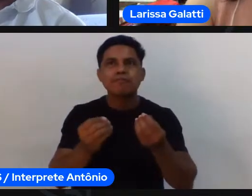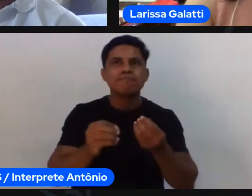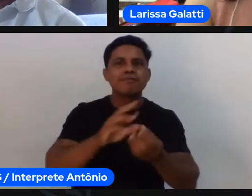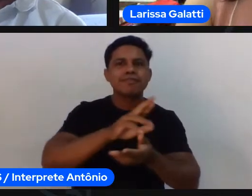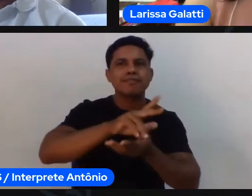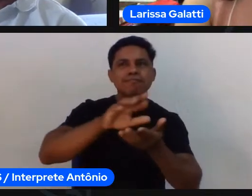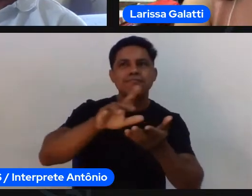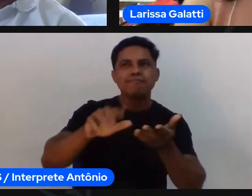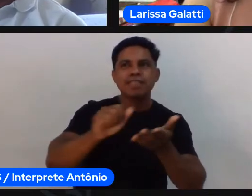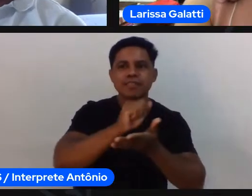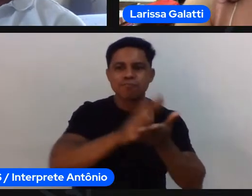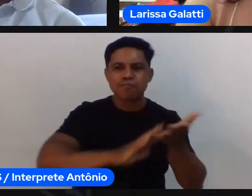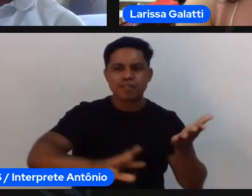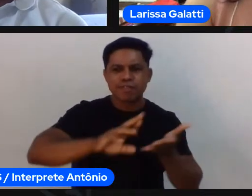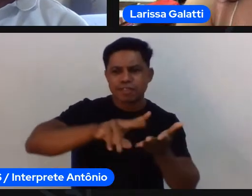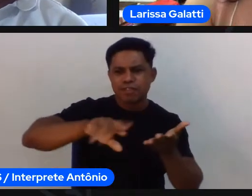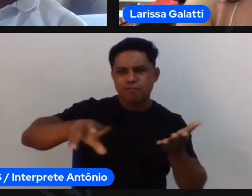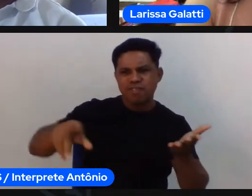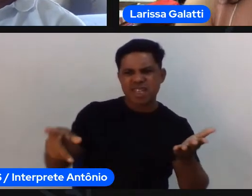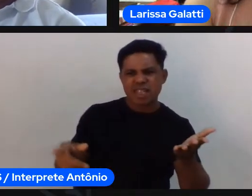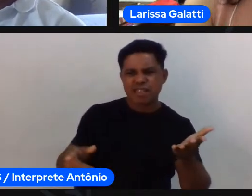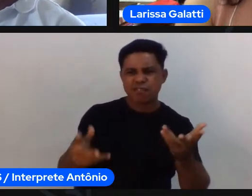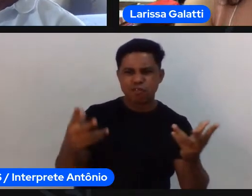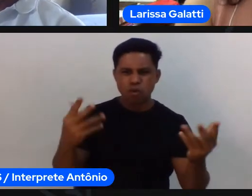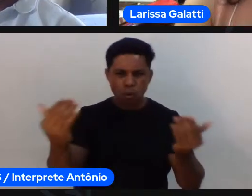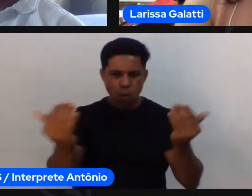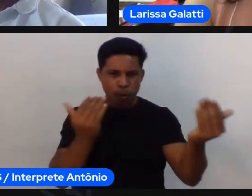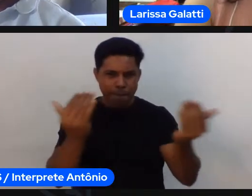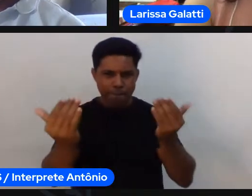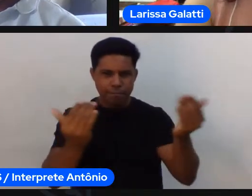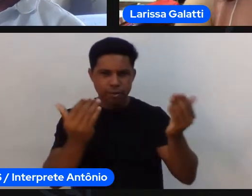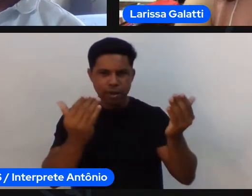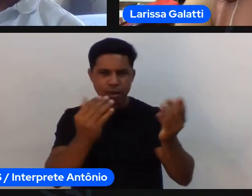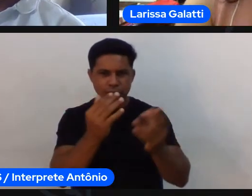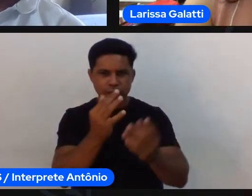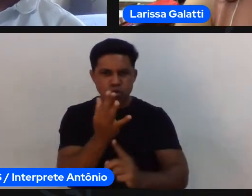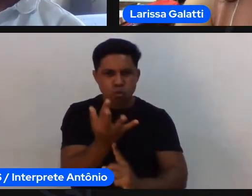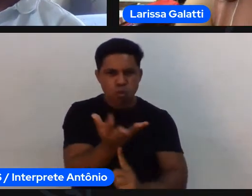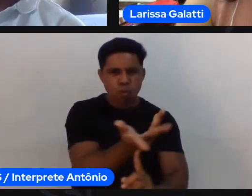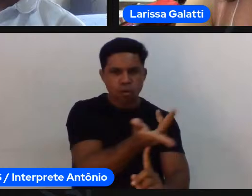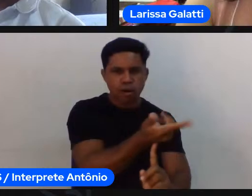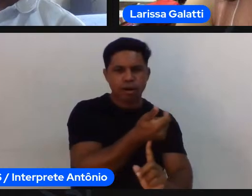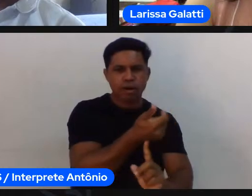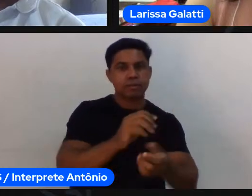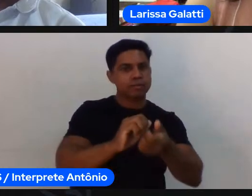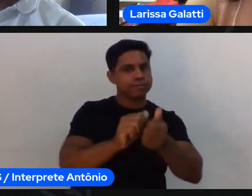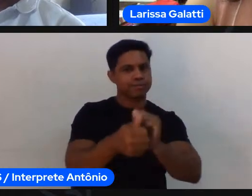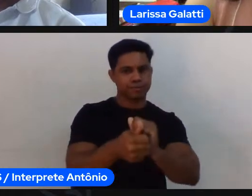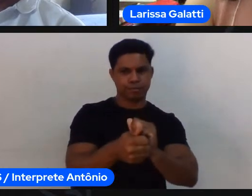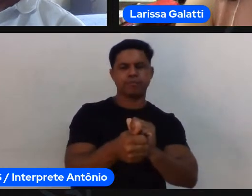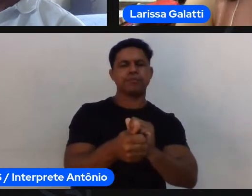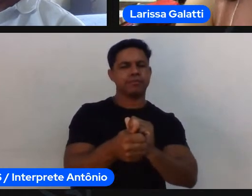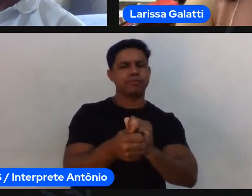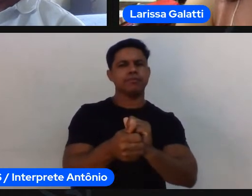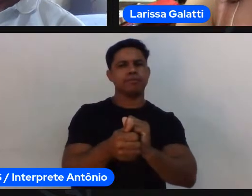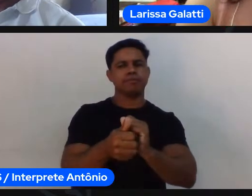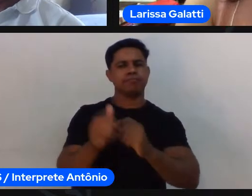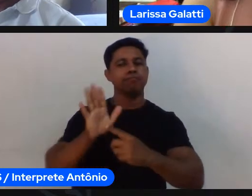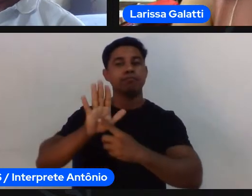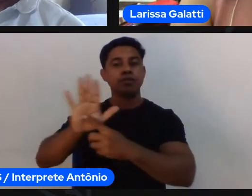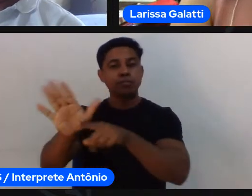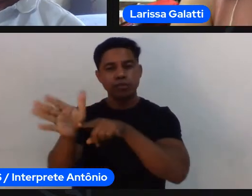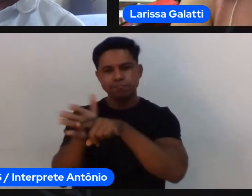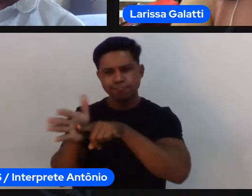comparações com artes por exemplo com música o esporte tem se mostrado em algumas pesquisas aquela atividade